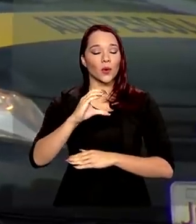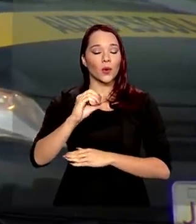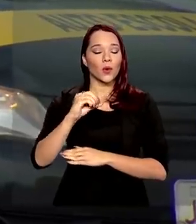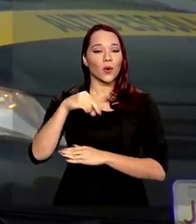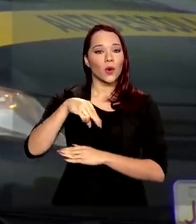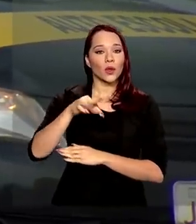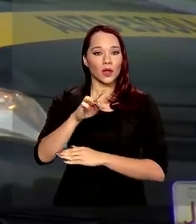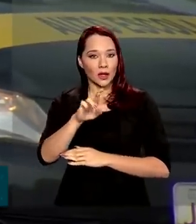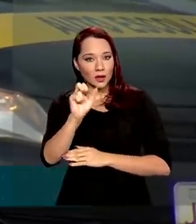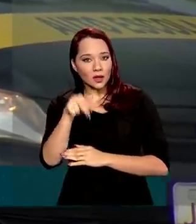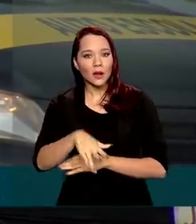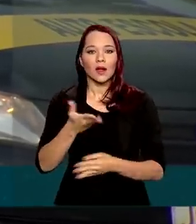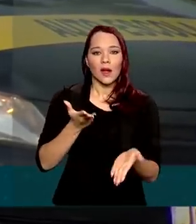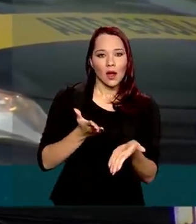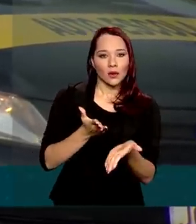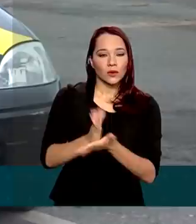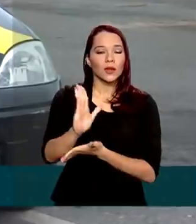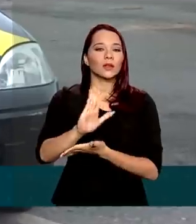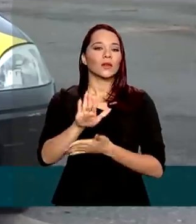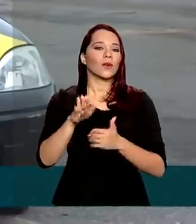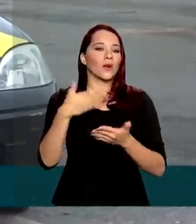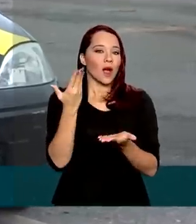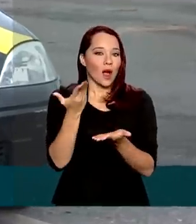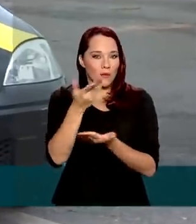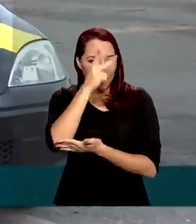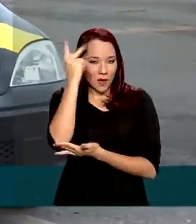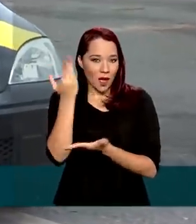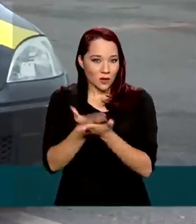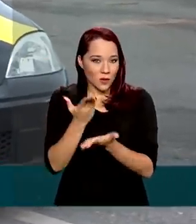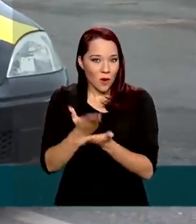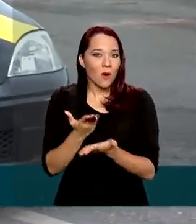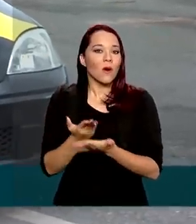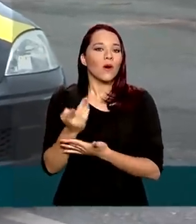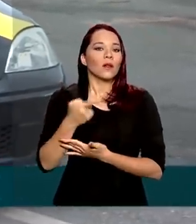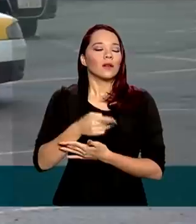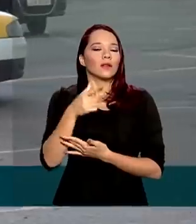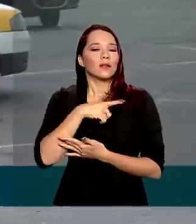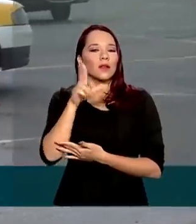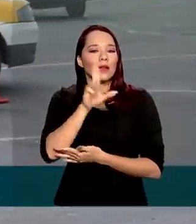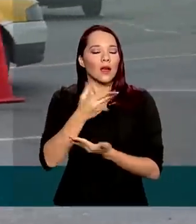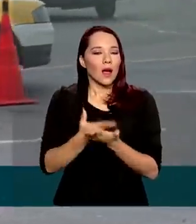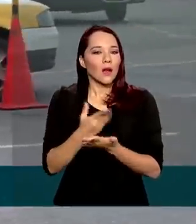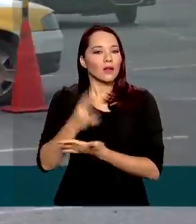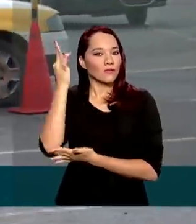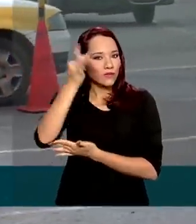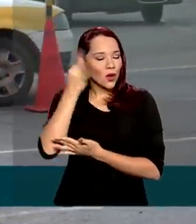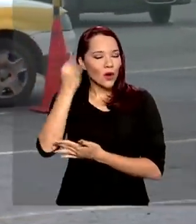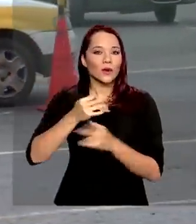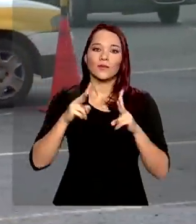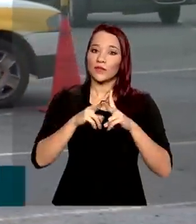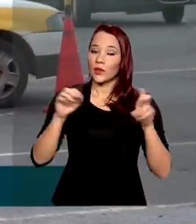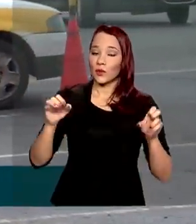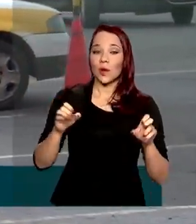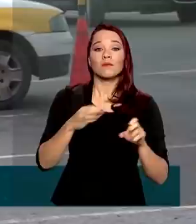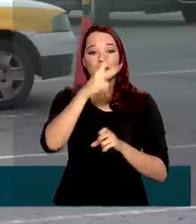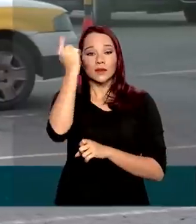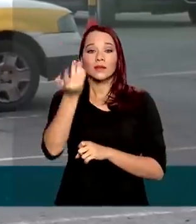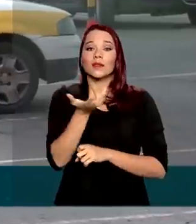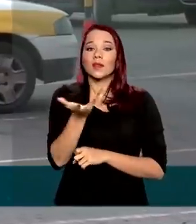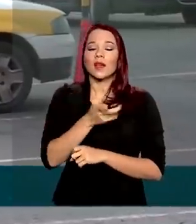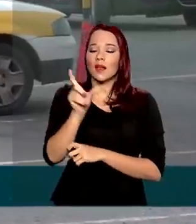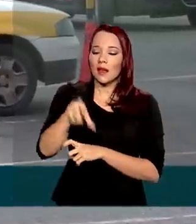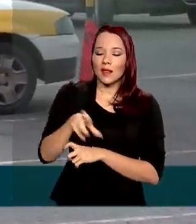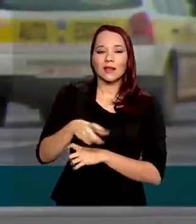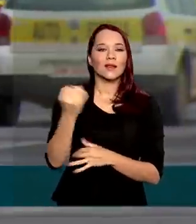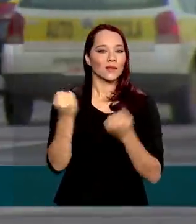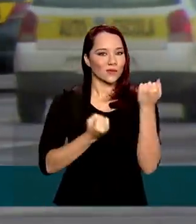Trânsito autorizou as autoescolas a ministrarem as aulas teóricas a distância para quem quer tirar a carteira